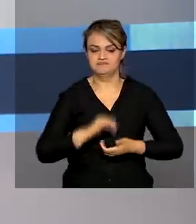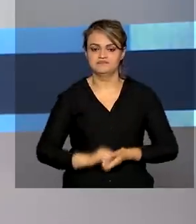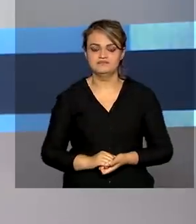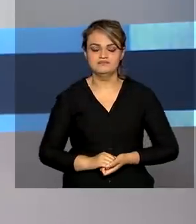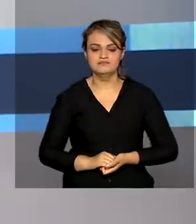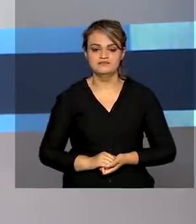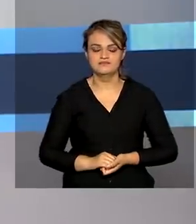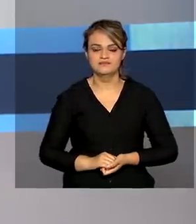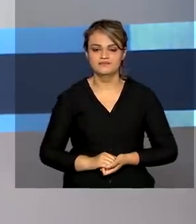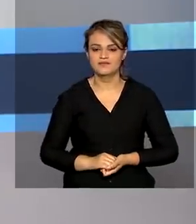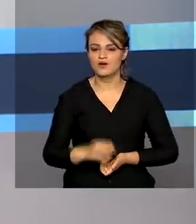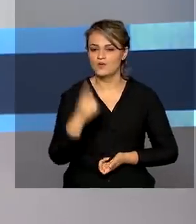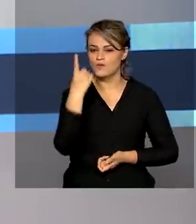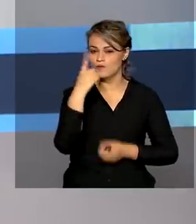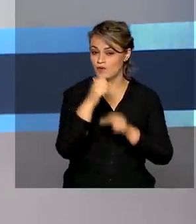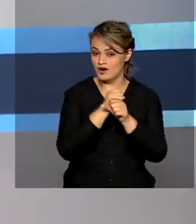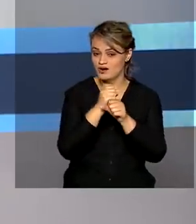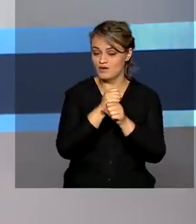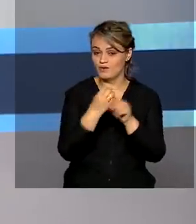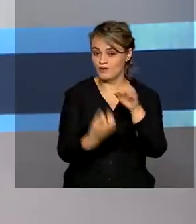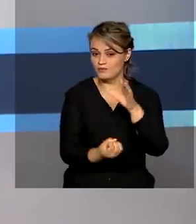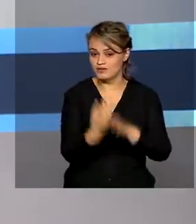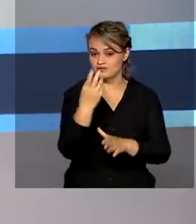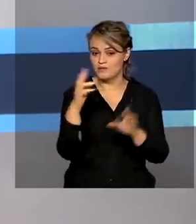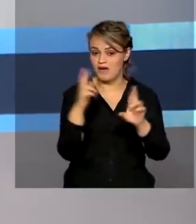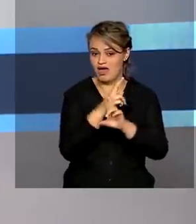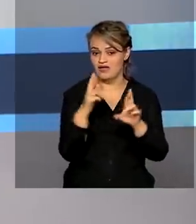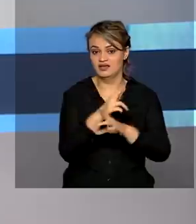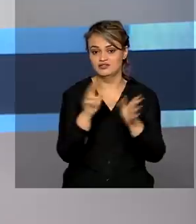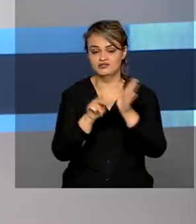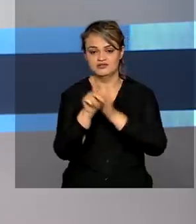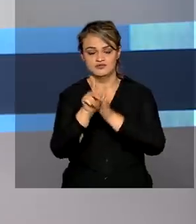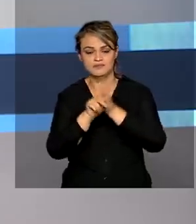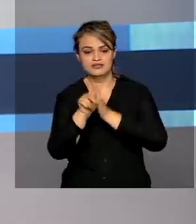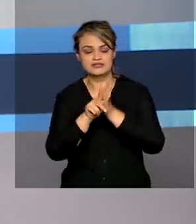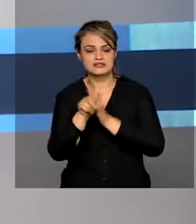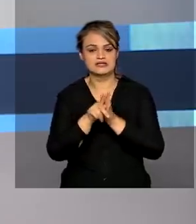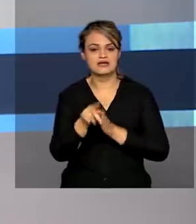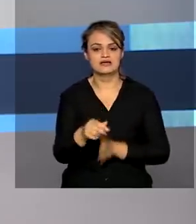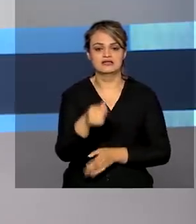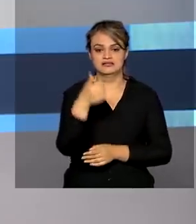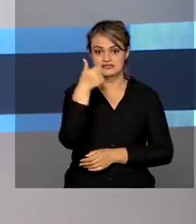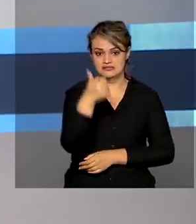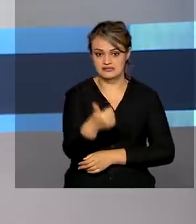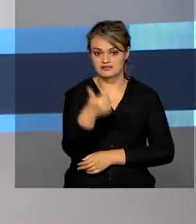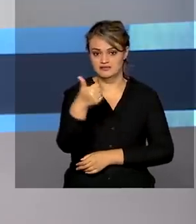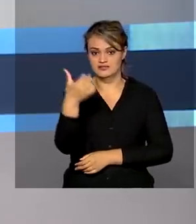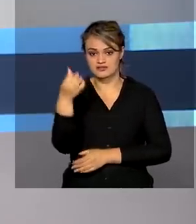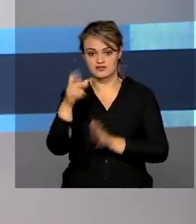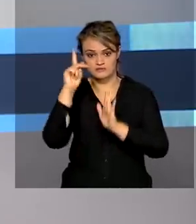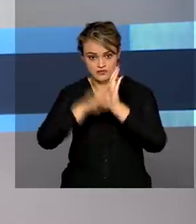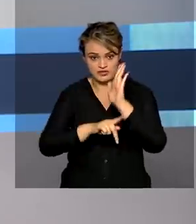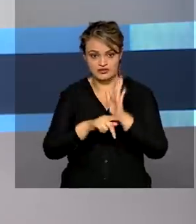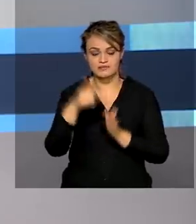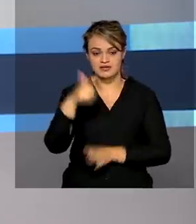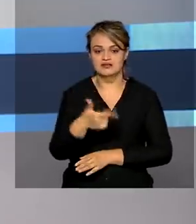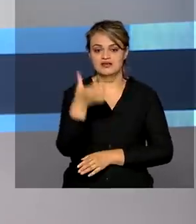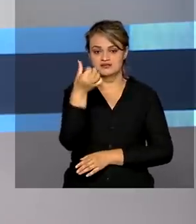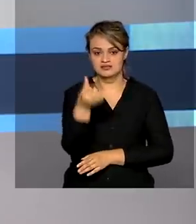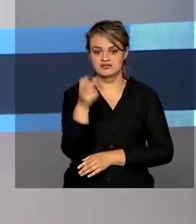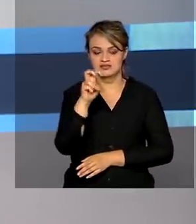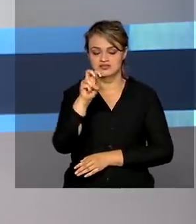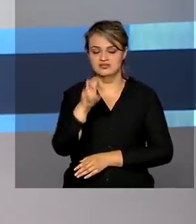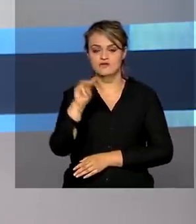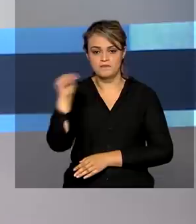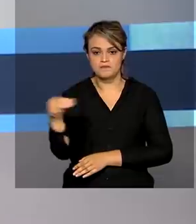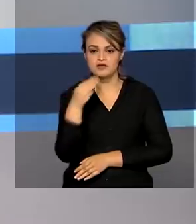Há pouco mais de um ano foi criada uma rede de pesquisa que envolve 116 projetos e 65 milhões